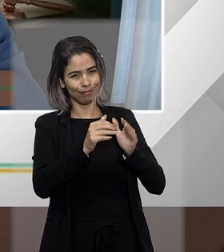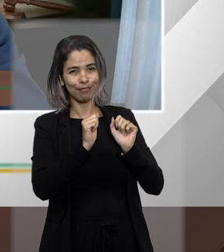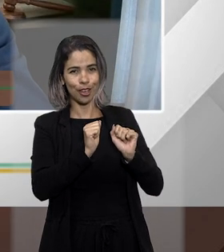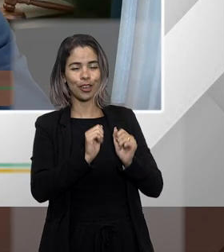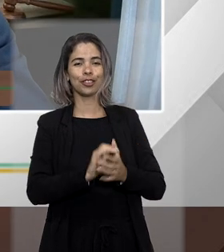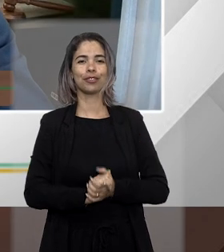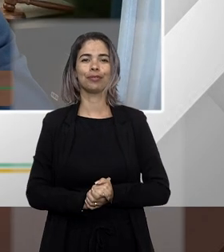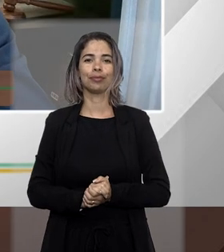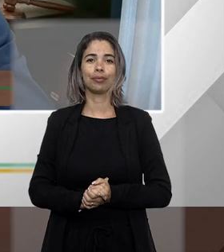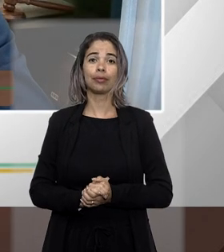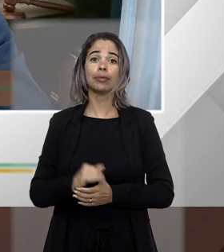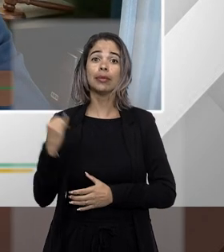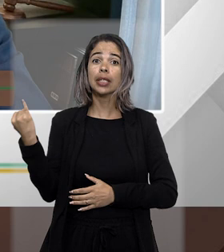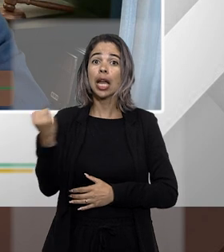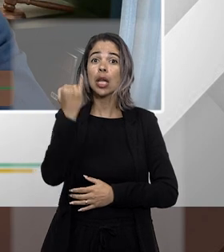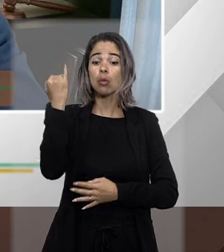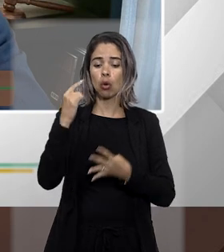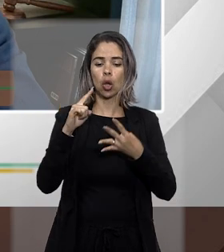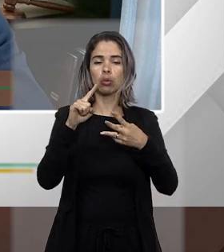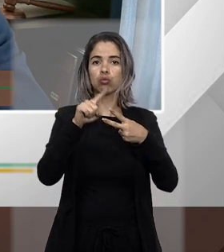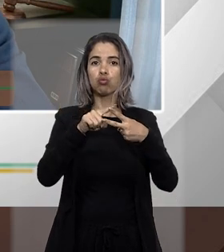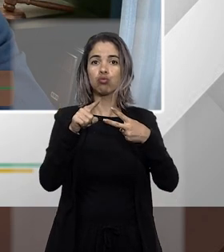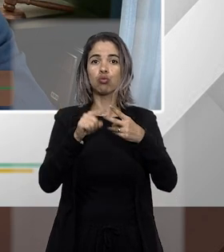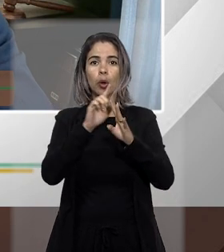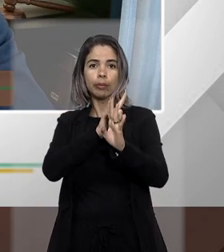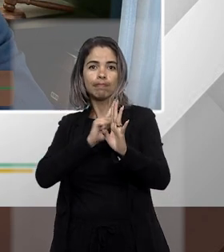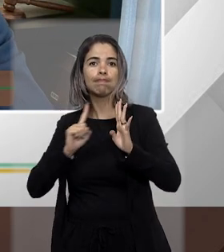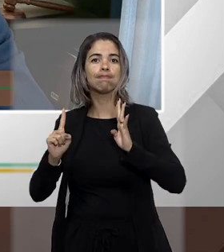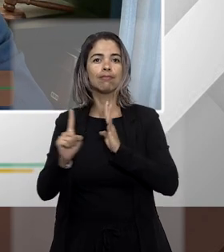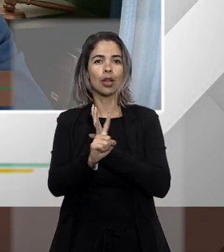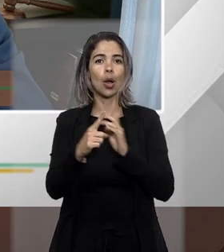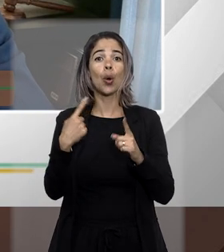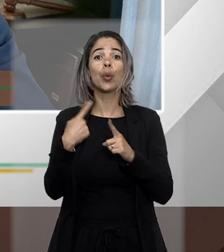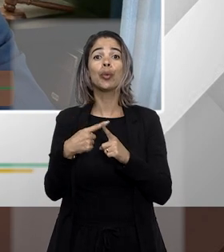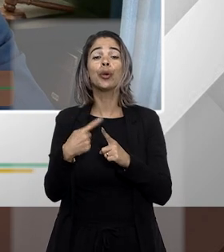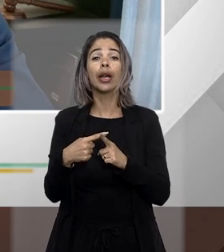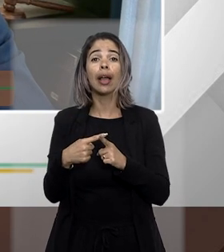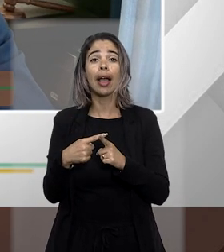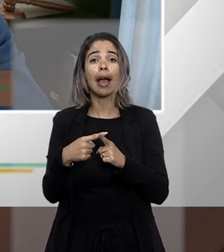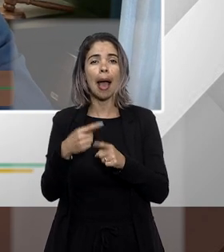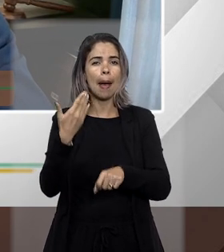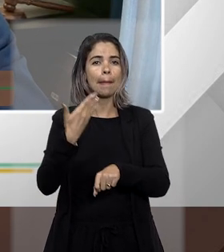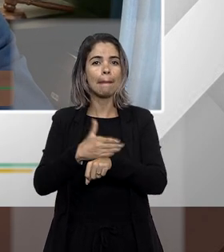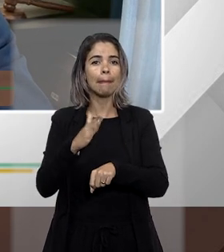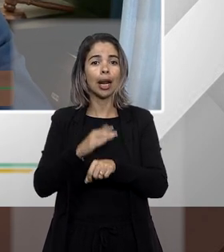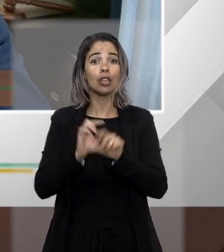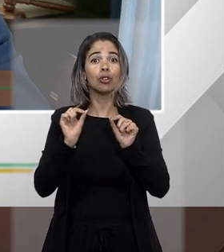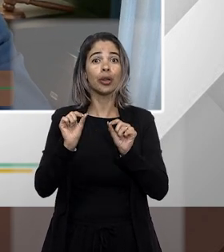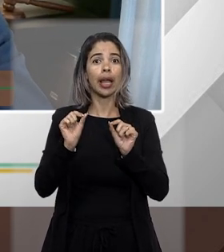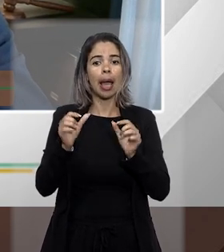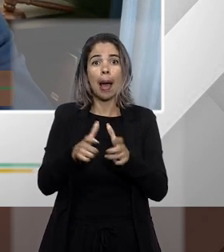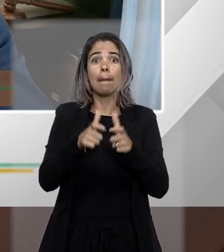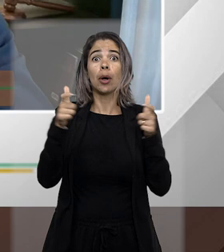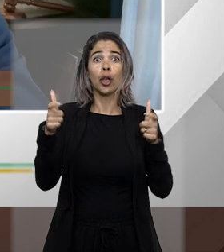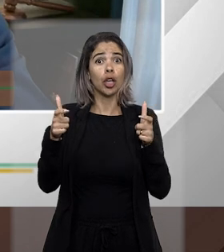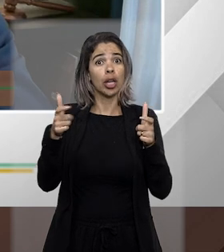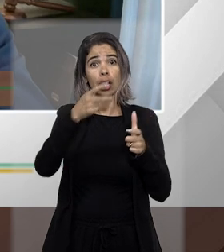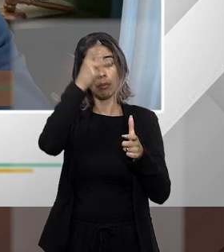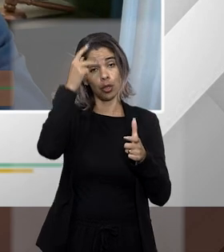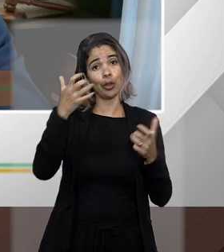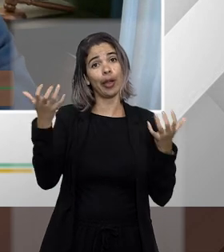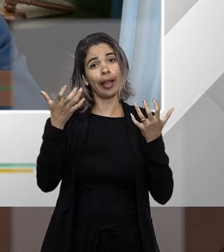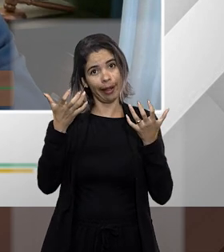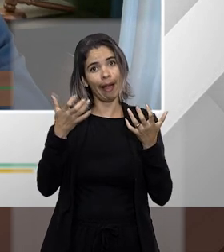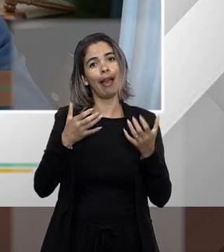a gente vê na prática a maioria das pessoas querem prioridade nos processos dela isso é natural quem não quer